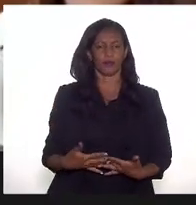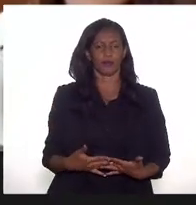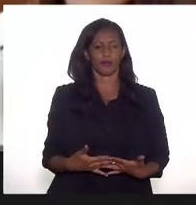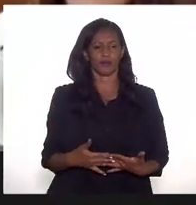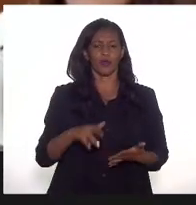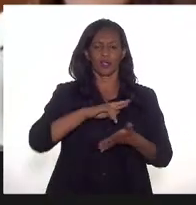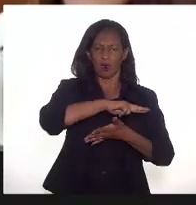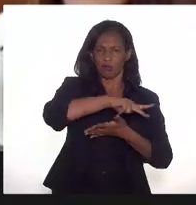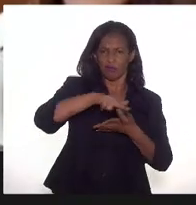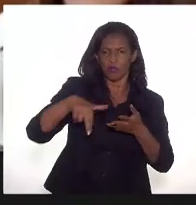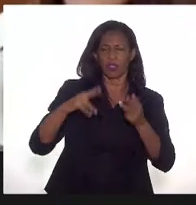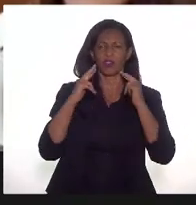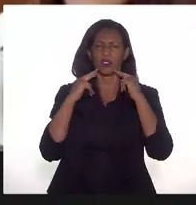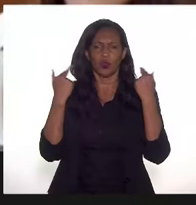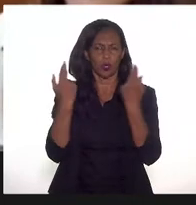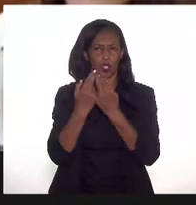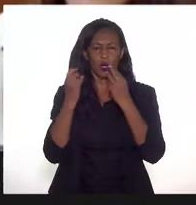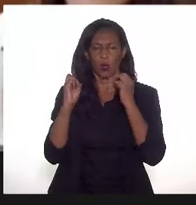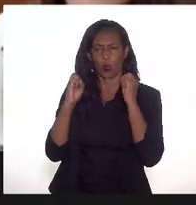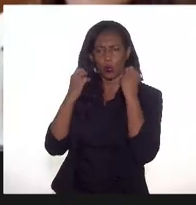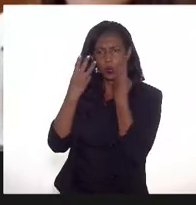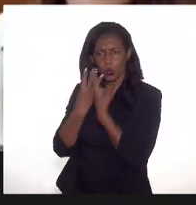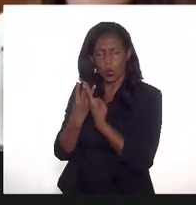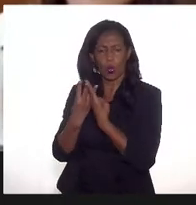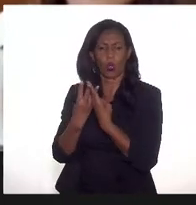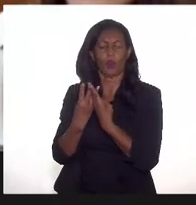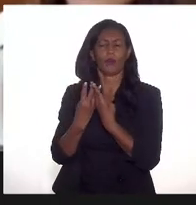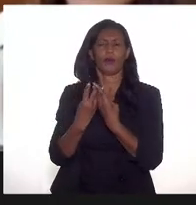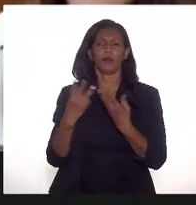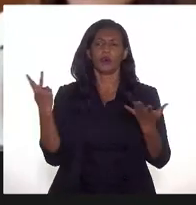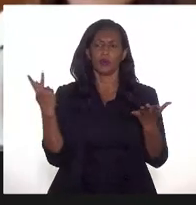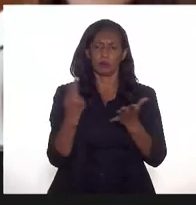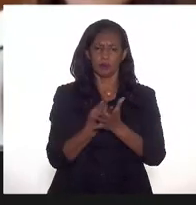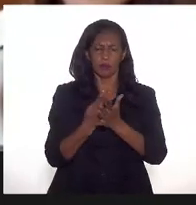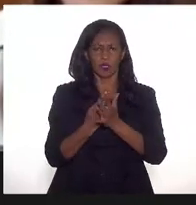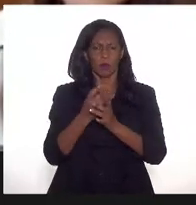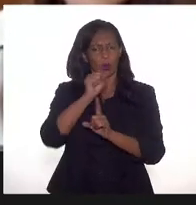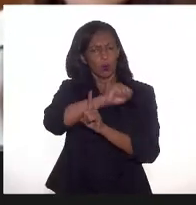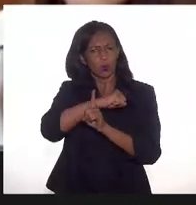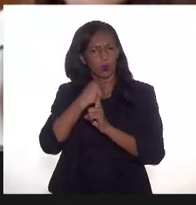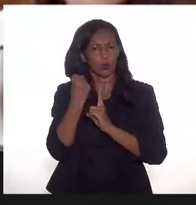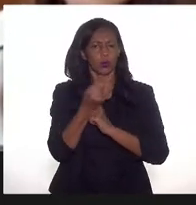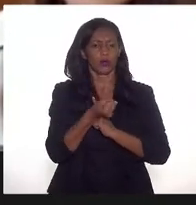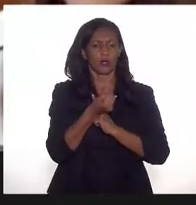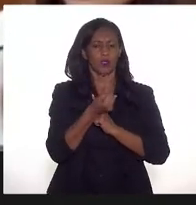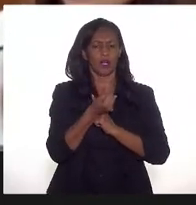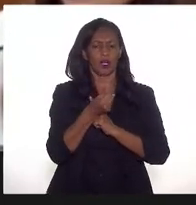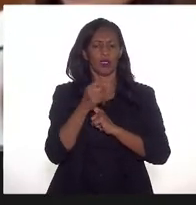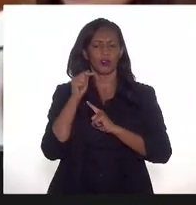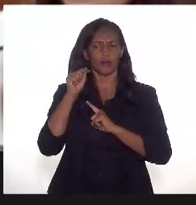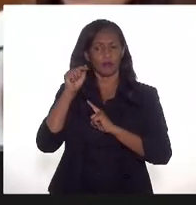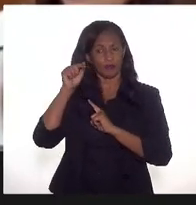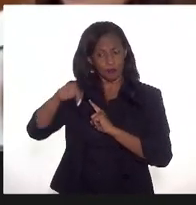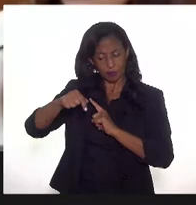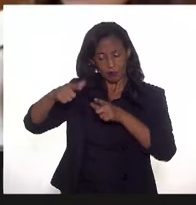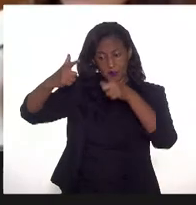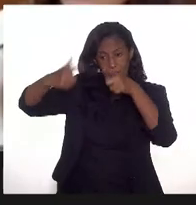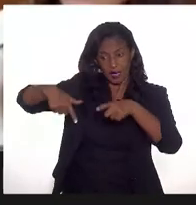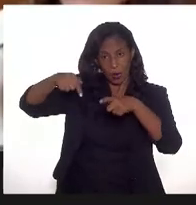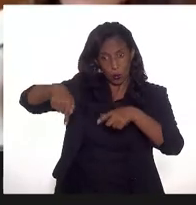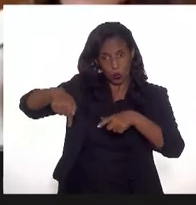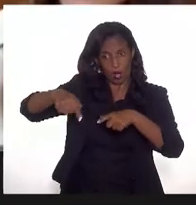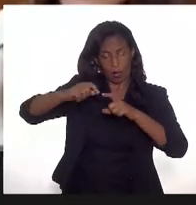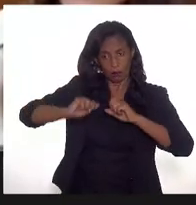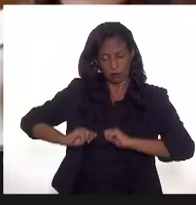de diversos workshops e reuniões com a sociedade para que naquele polo pudesse ser escoado